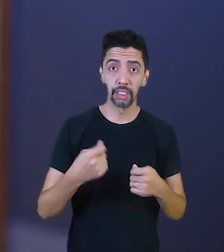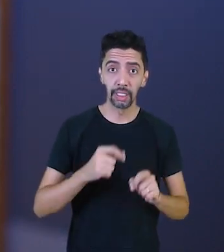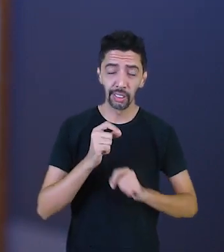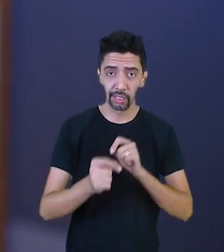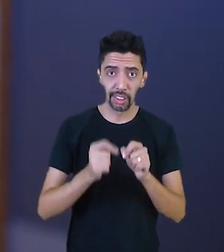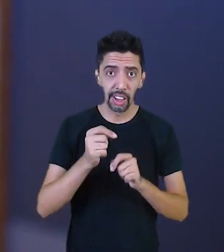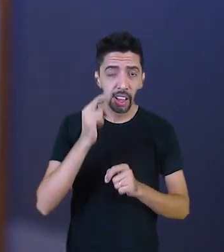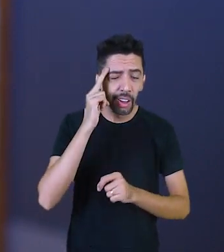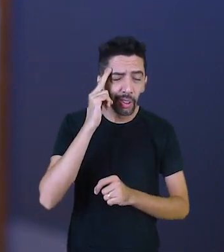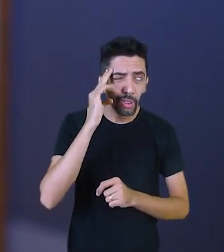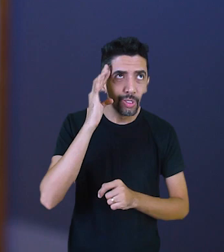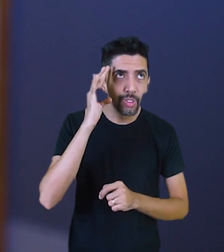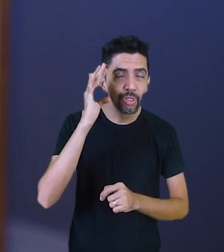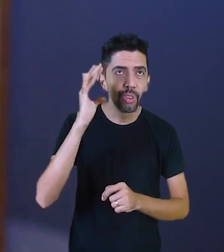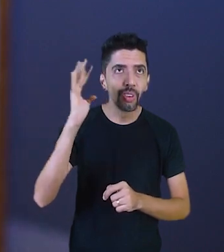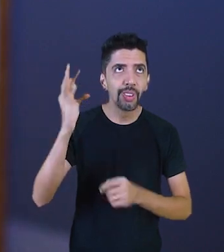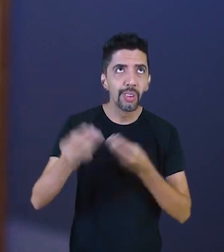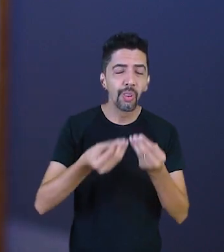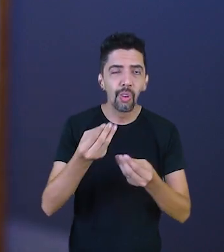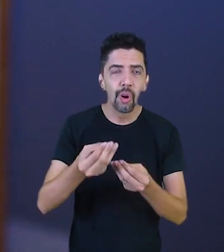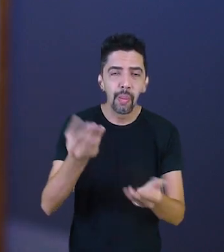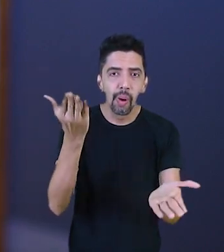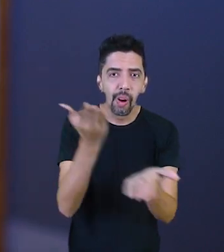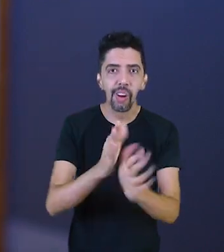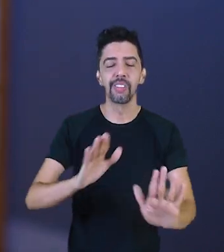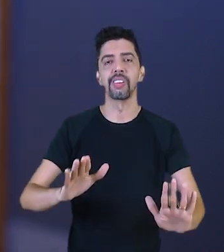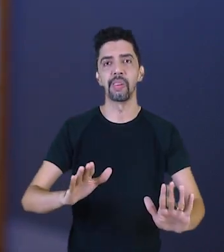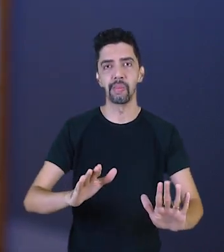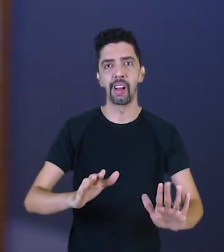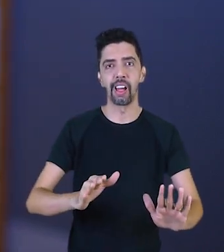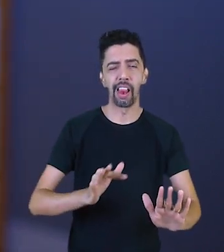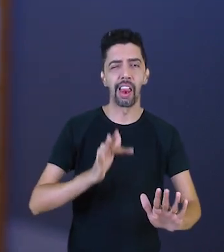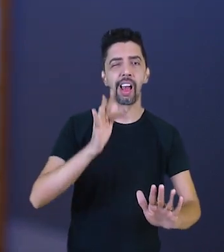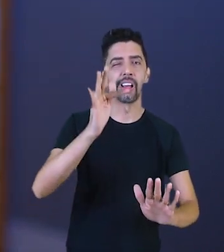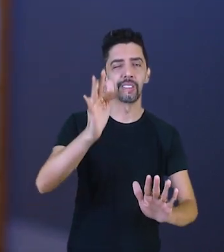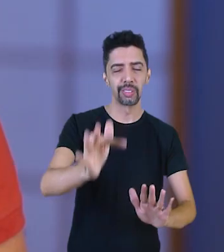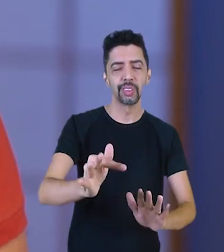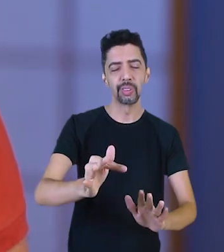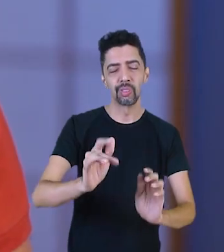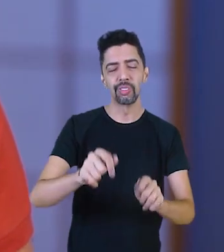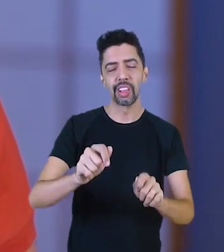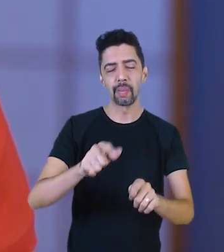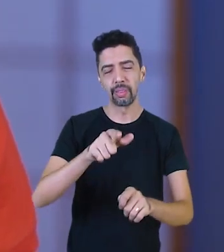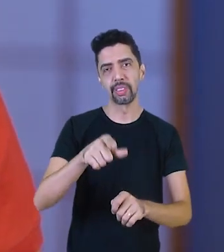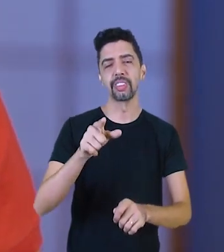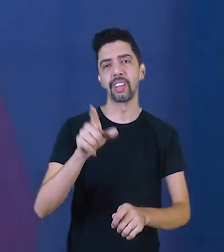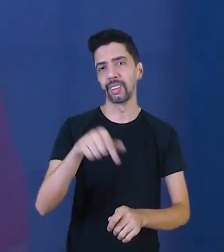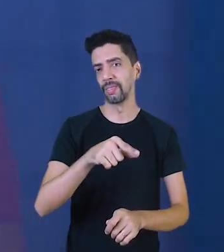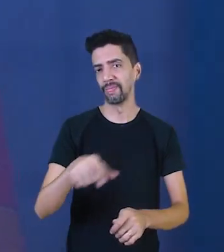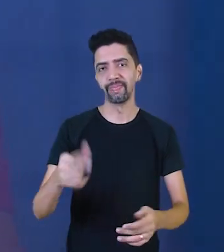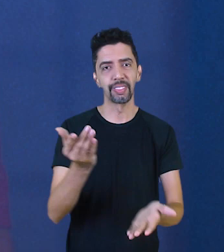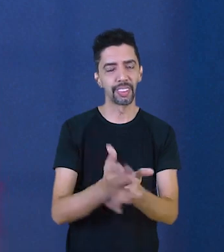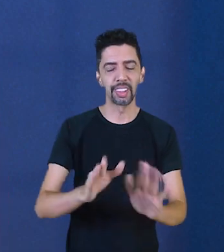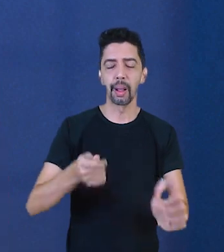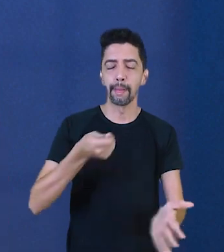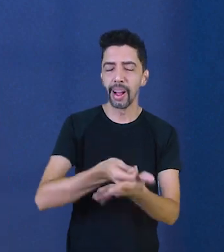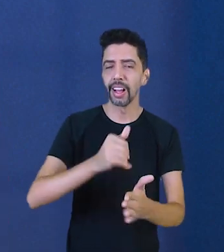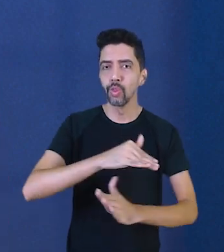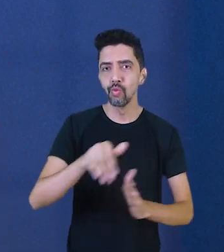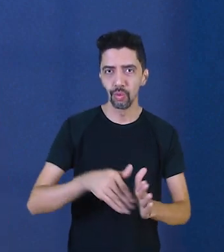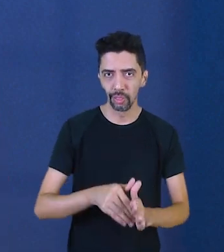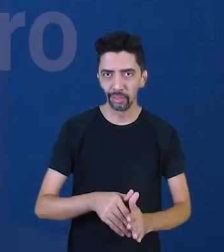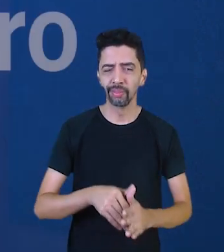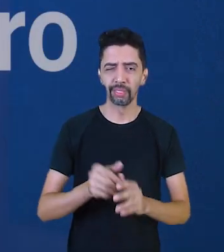um sonho que você tem para liquidá-las em algum momento lá no futuro. Chegamos ao terceiro passo e muito